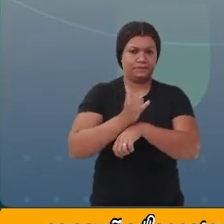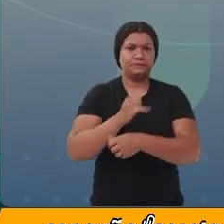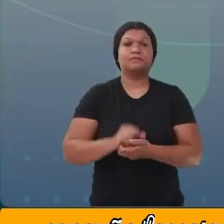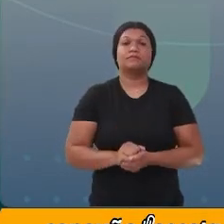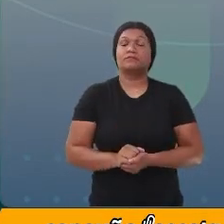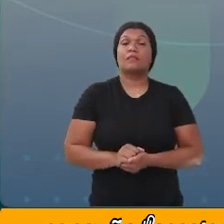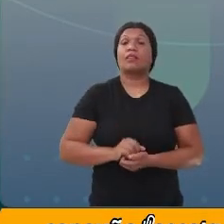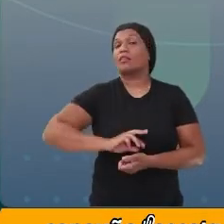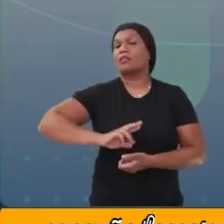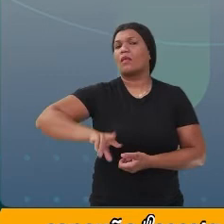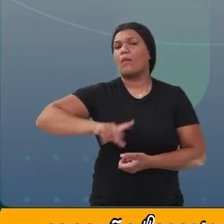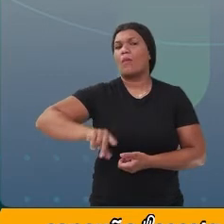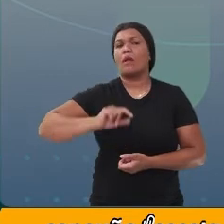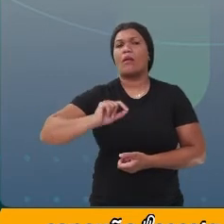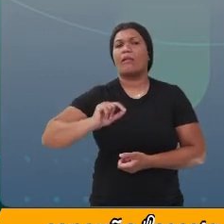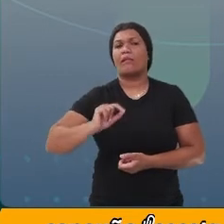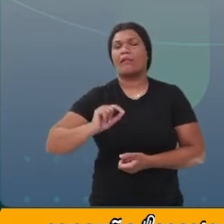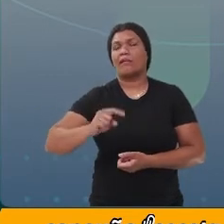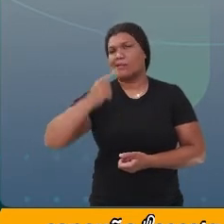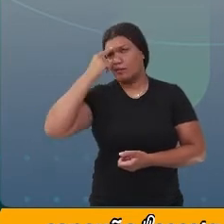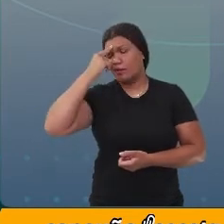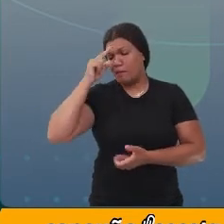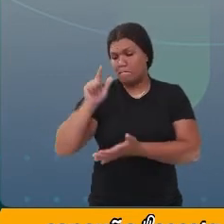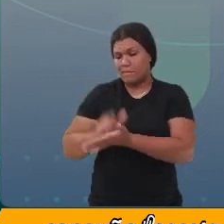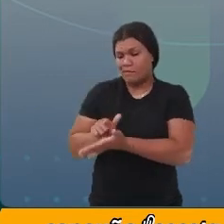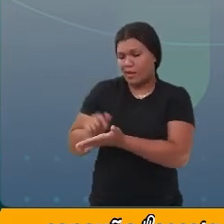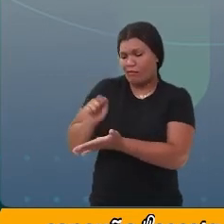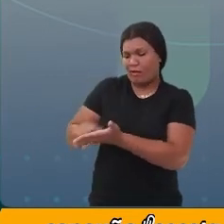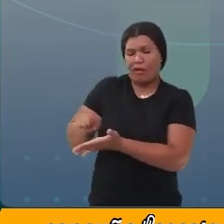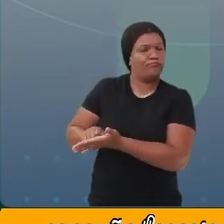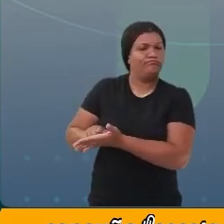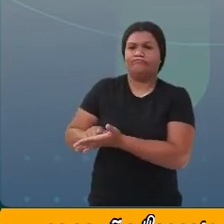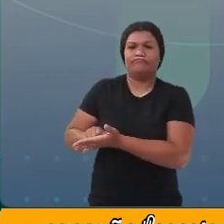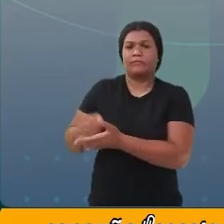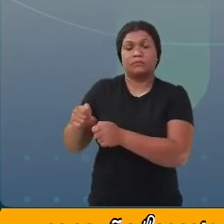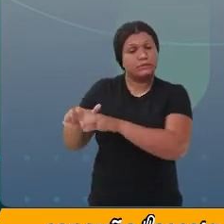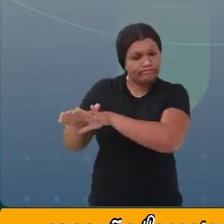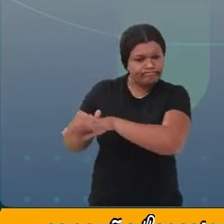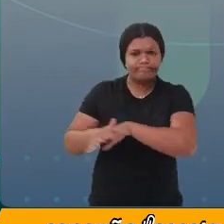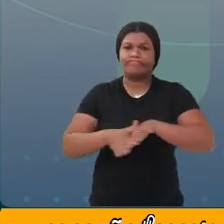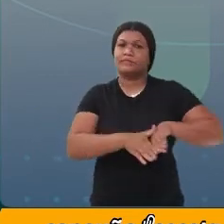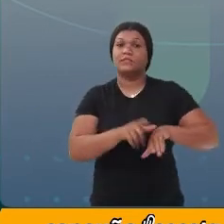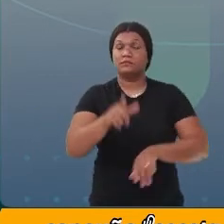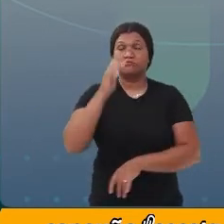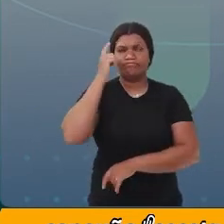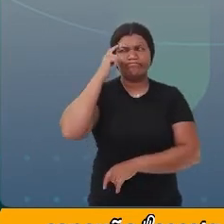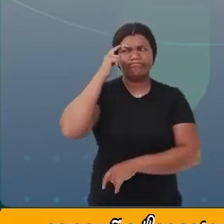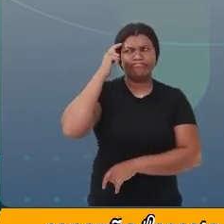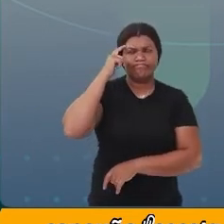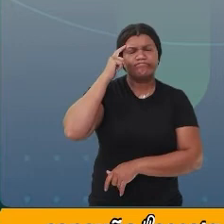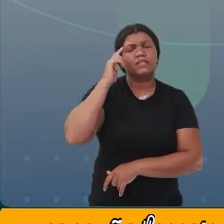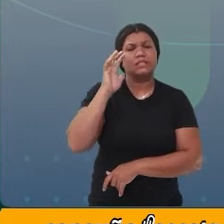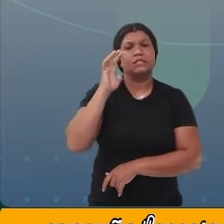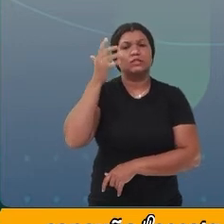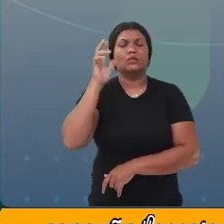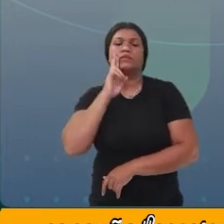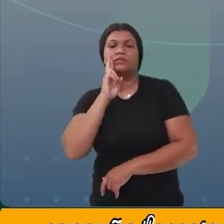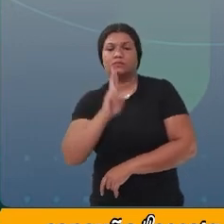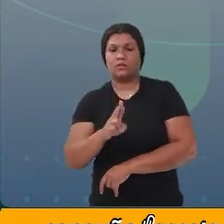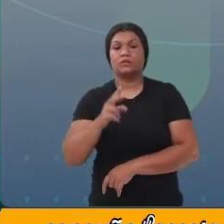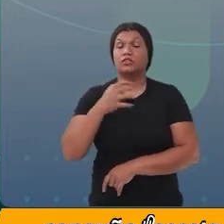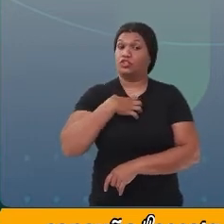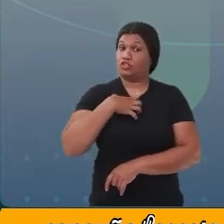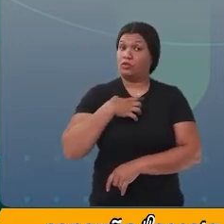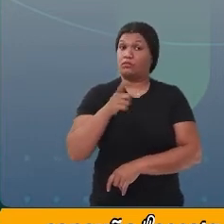que não seja o papel. Vou te mostrar que é fácil resolver só com a mente utilizando uma